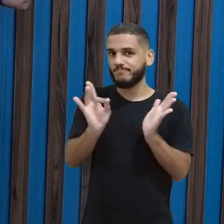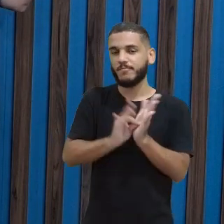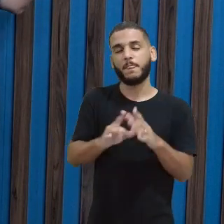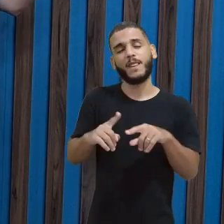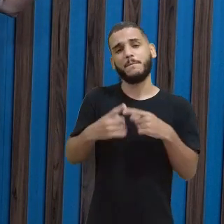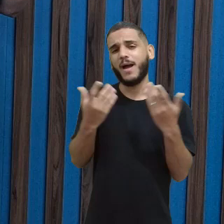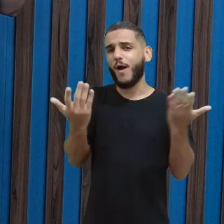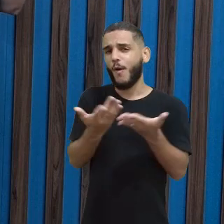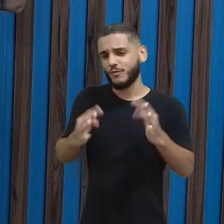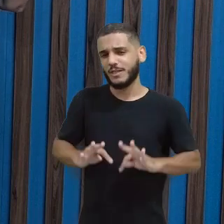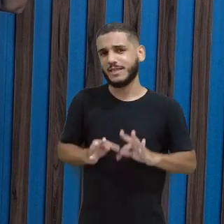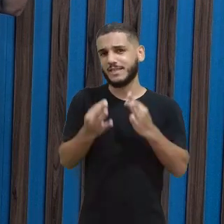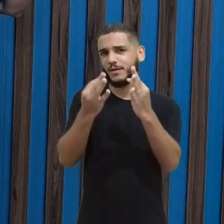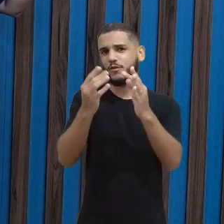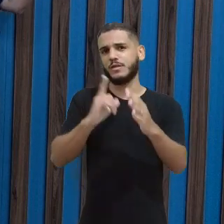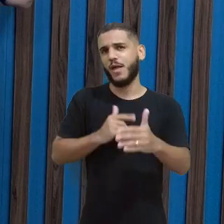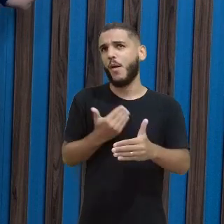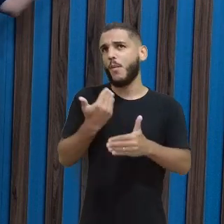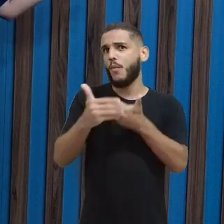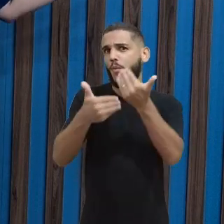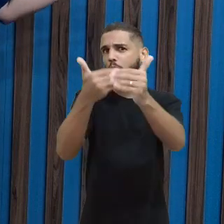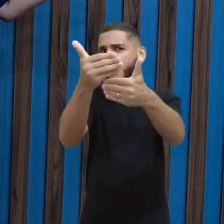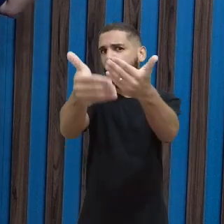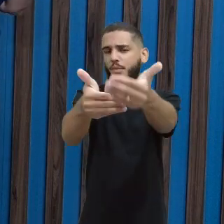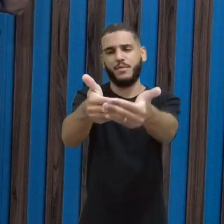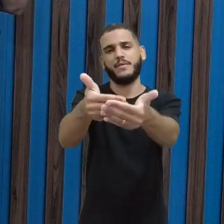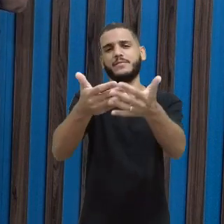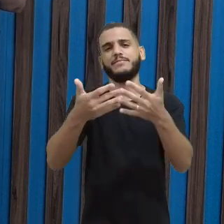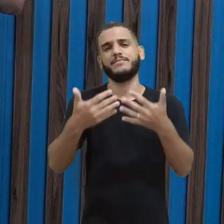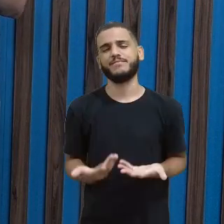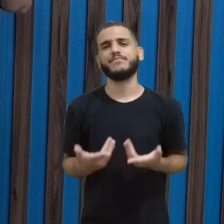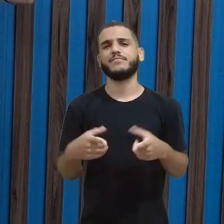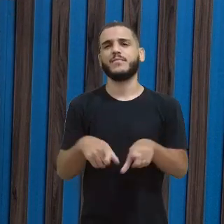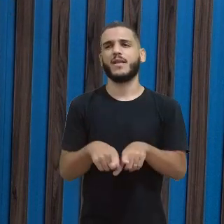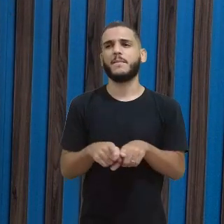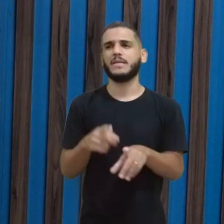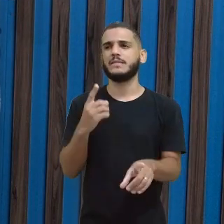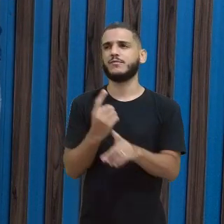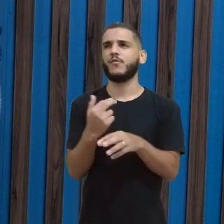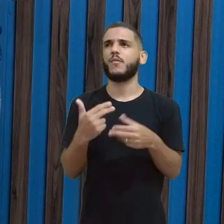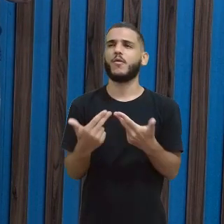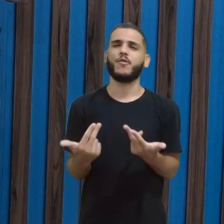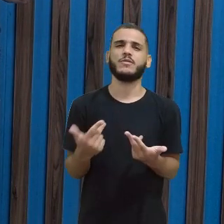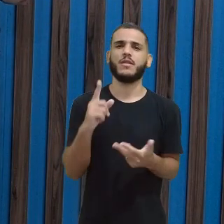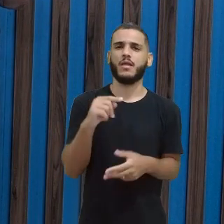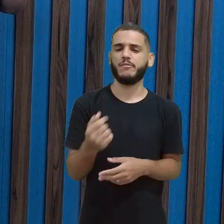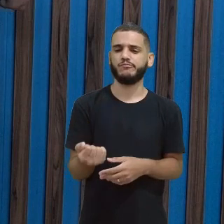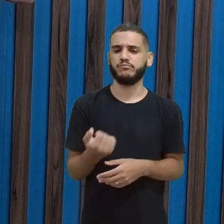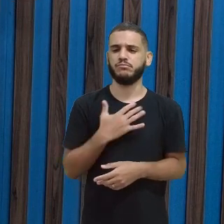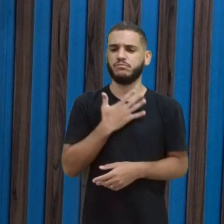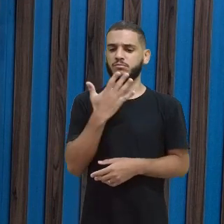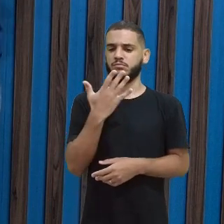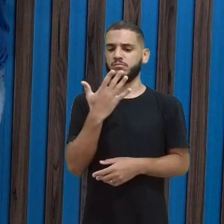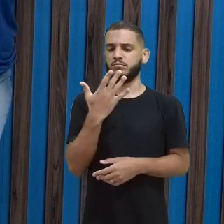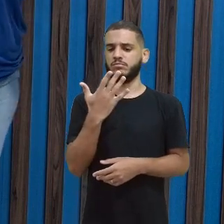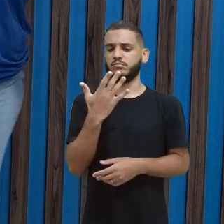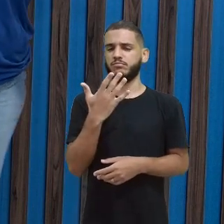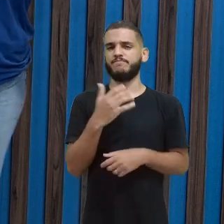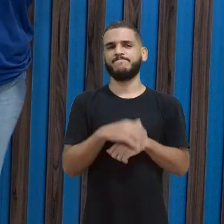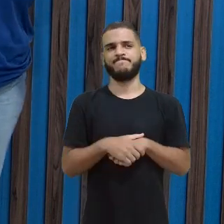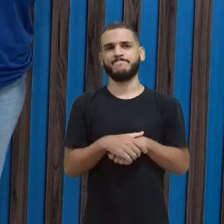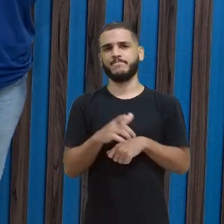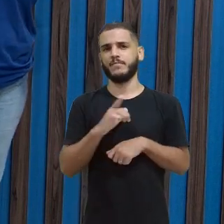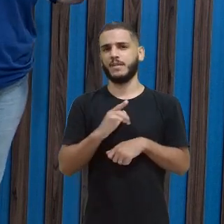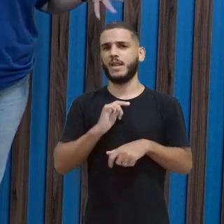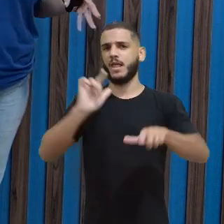tecnologia muito mais avançada do que no passado, quando se descobre uma coisa muito fantástica, aí sim dá na